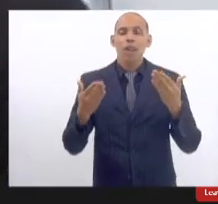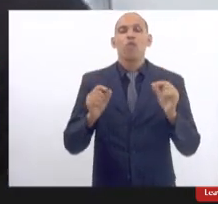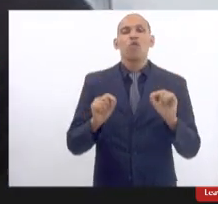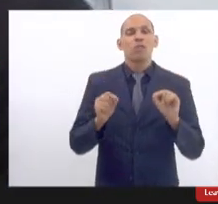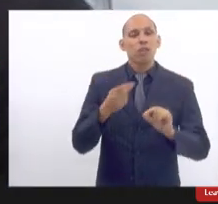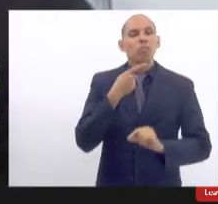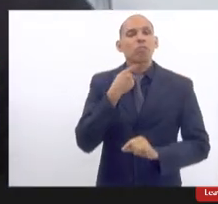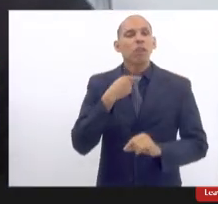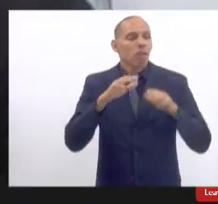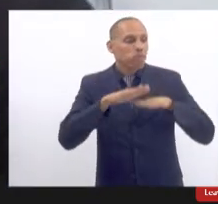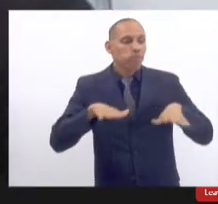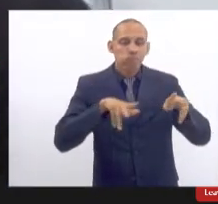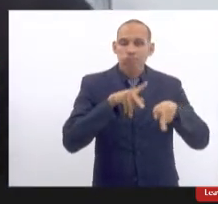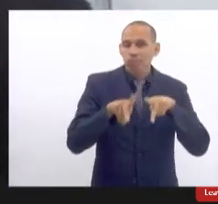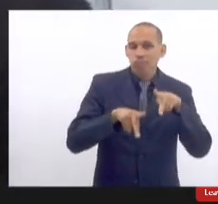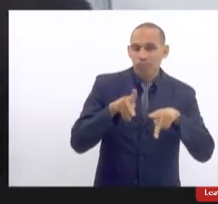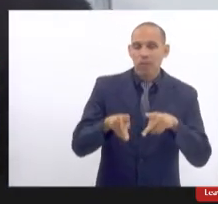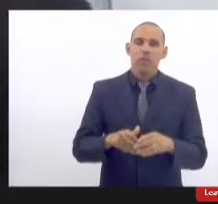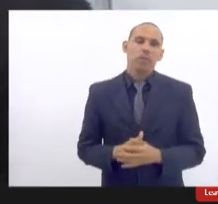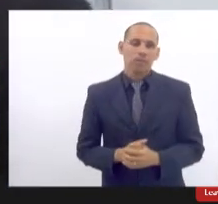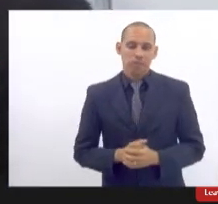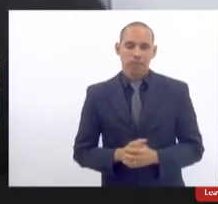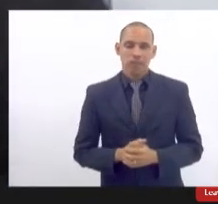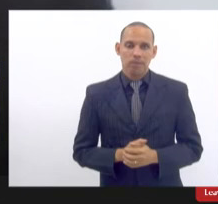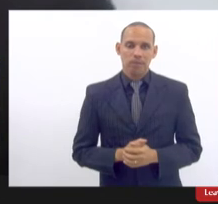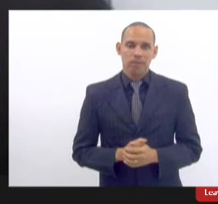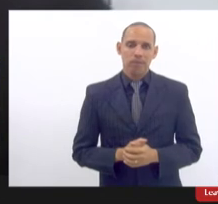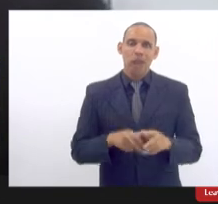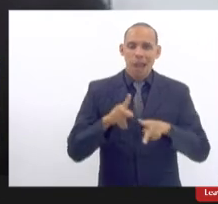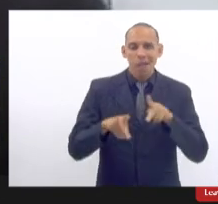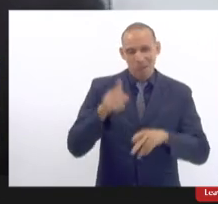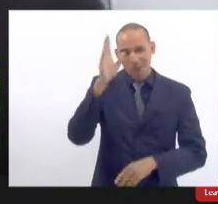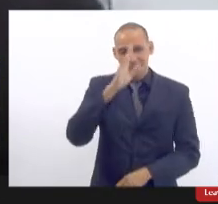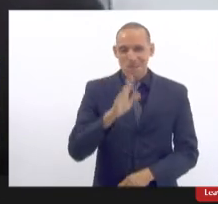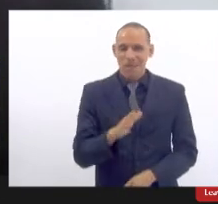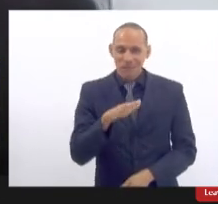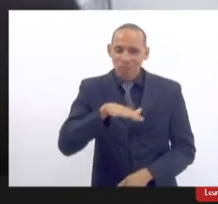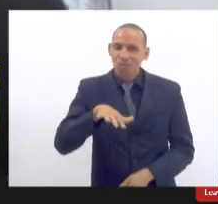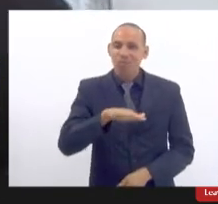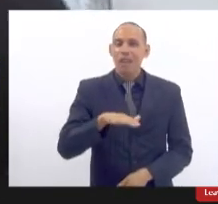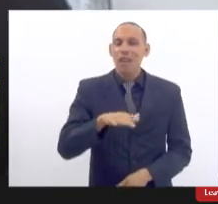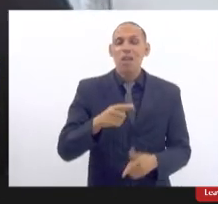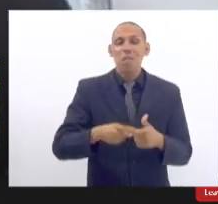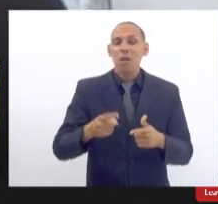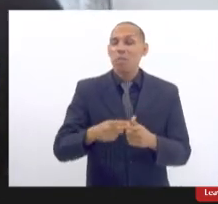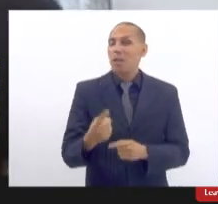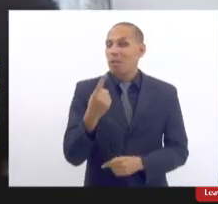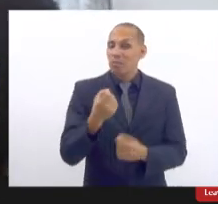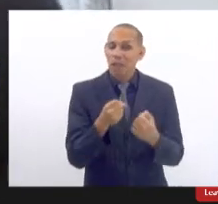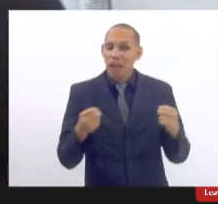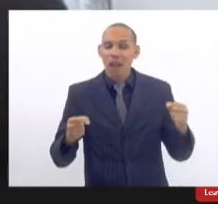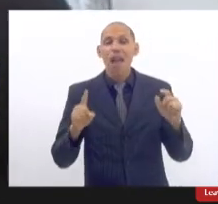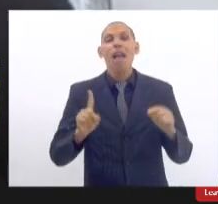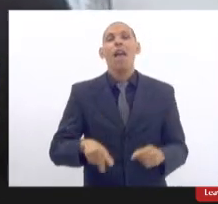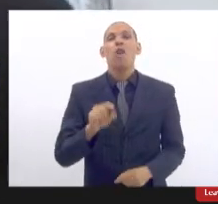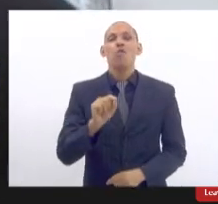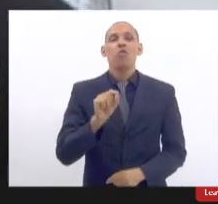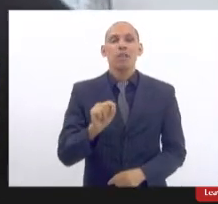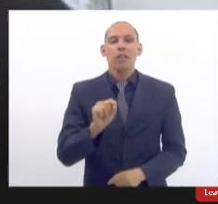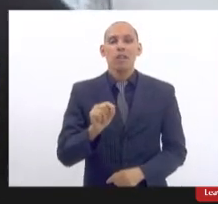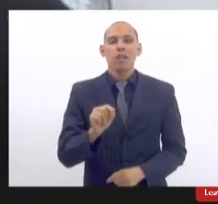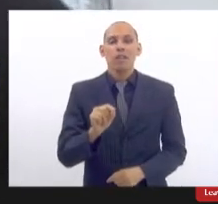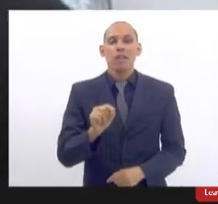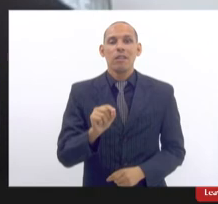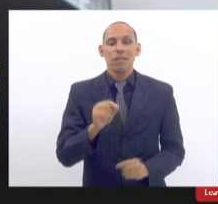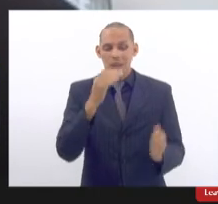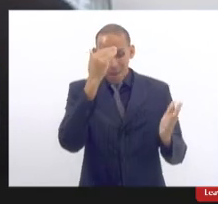da população do povo brasileiro um dos grandes problemas é a falta de